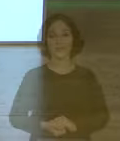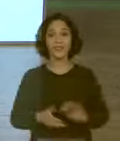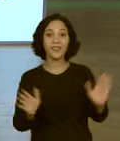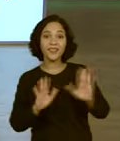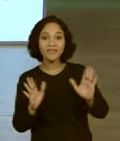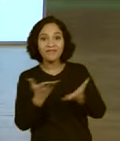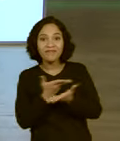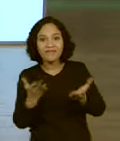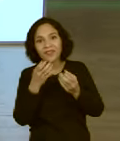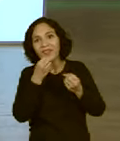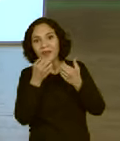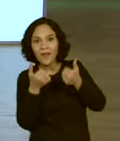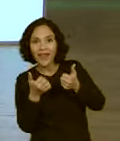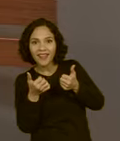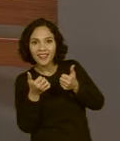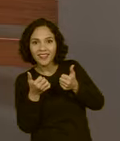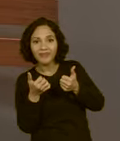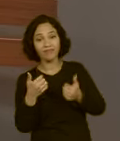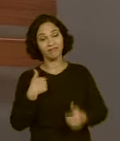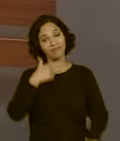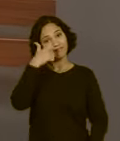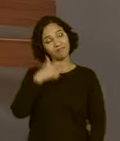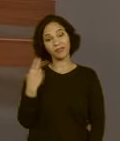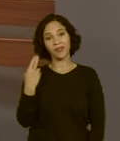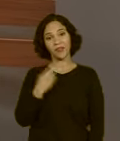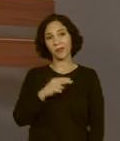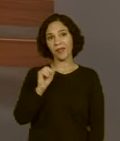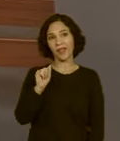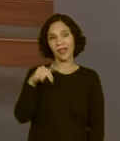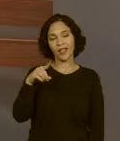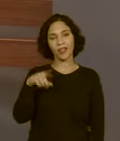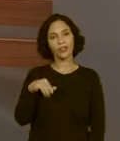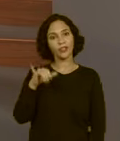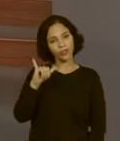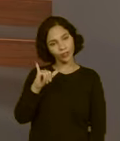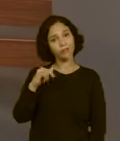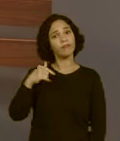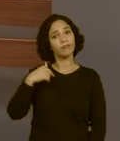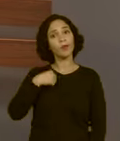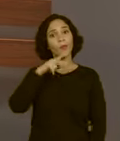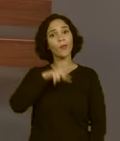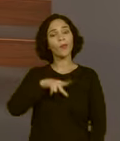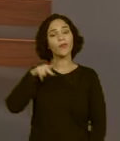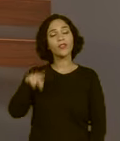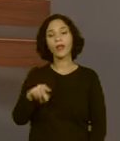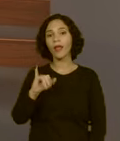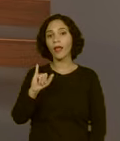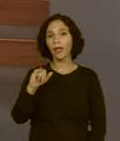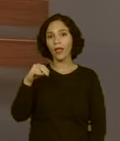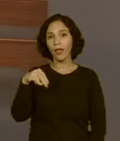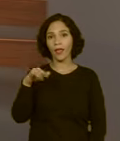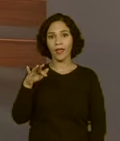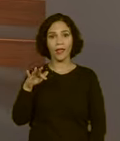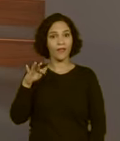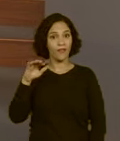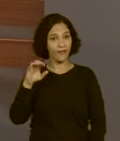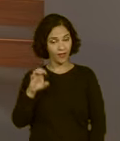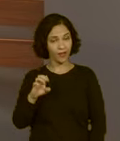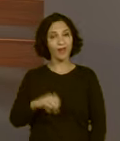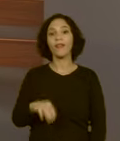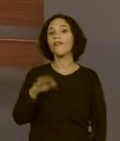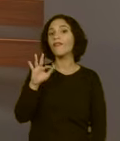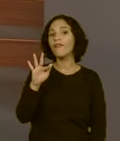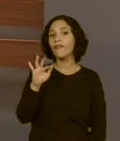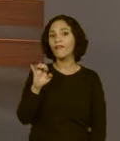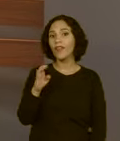Olá, pessoal, tudo bem? Eu sou a Andy DeSantis, professora da INFFEBRABAN, que é a Federação Brasileira de Bancos,